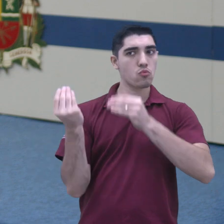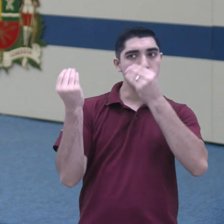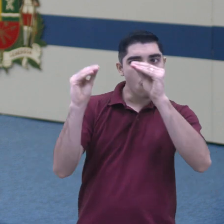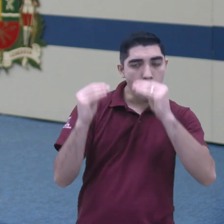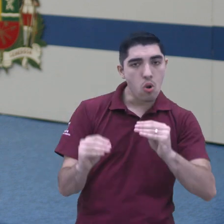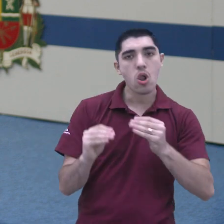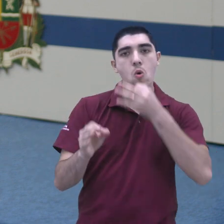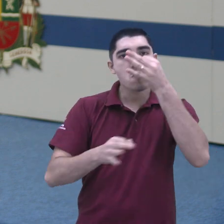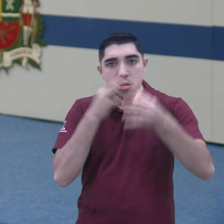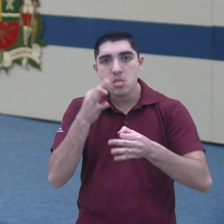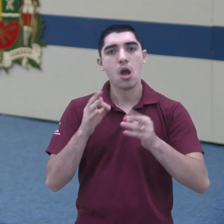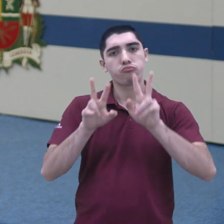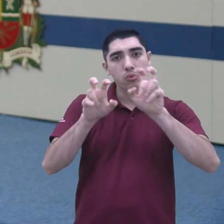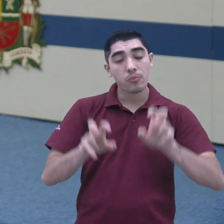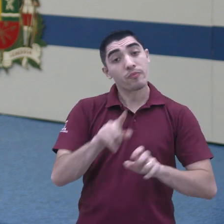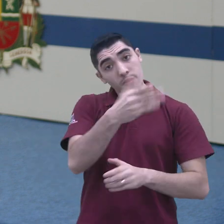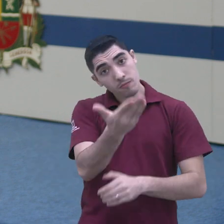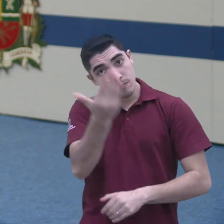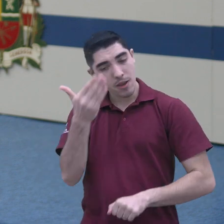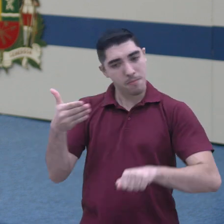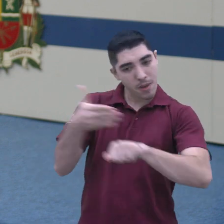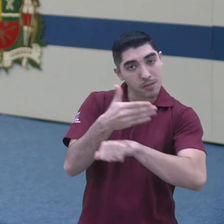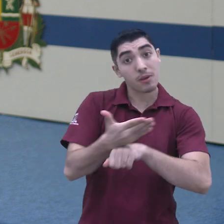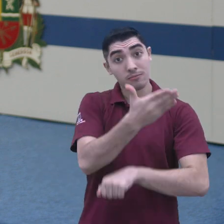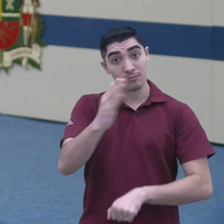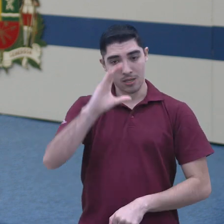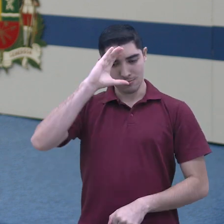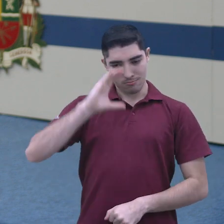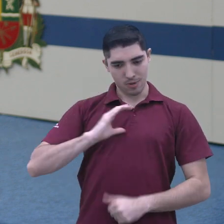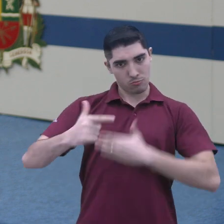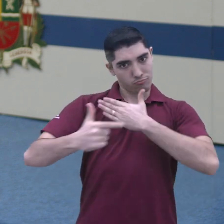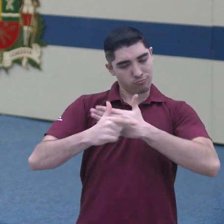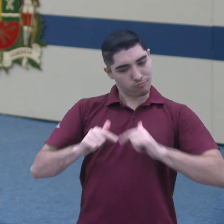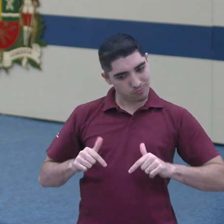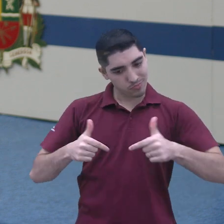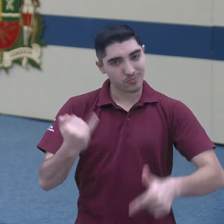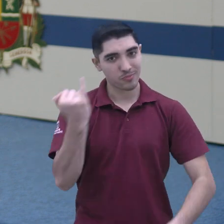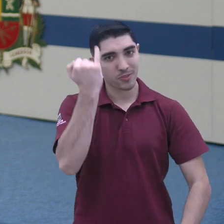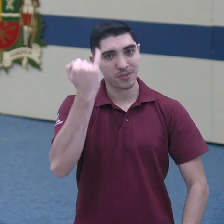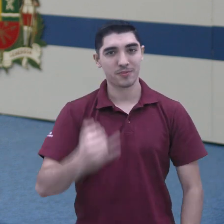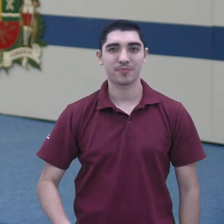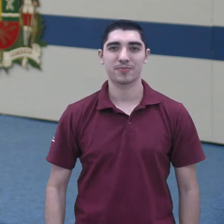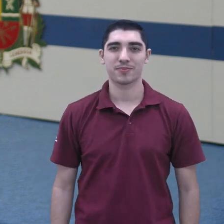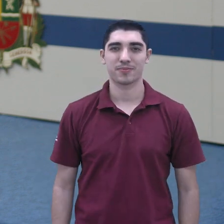Legislativo. Então participe desse debate e exerça a sua cidadania! aí